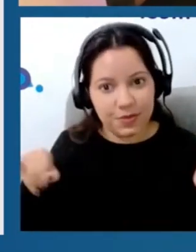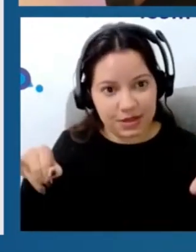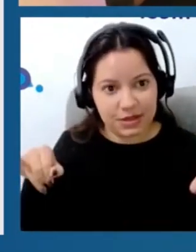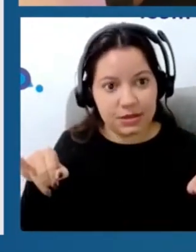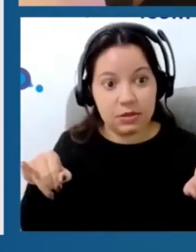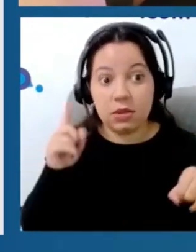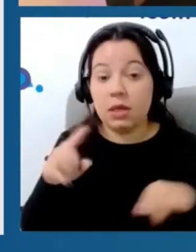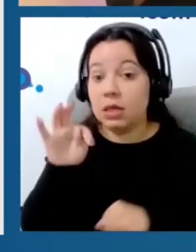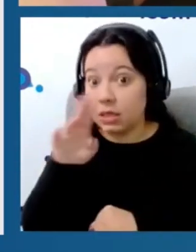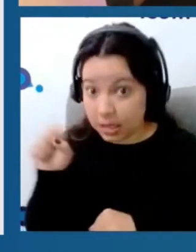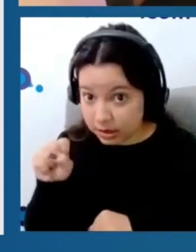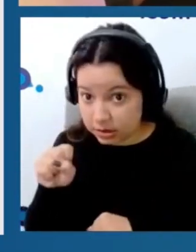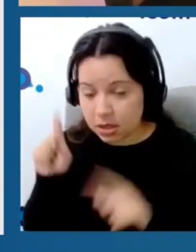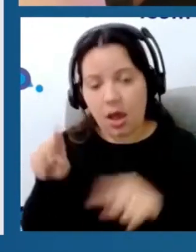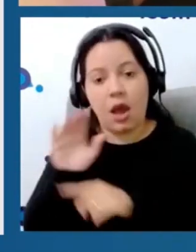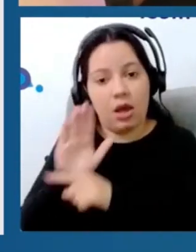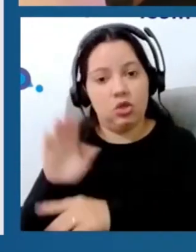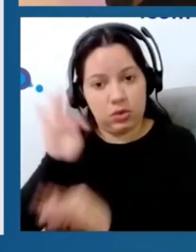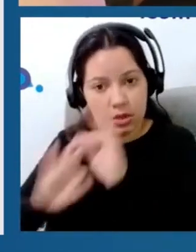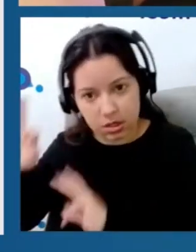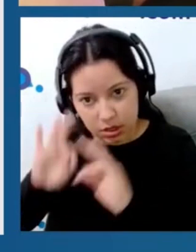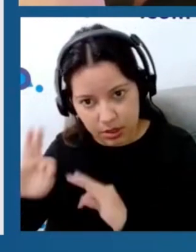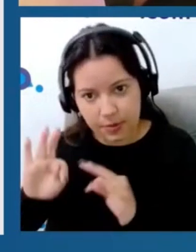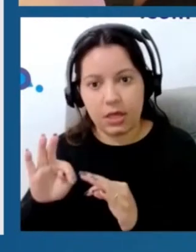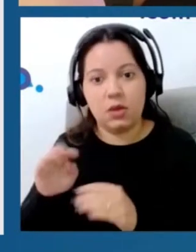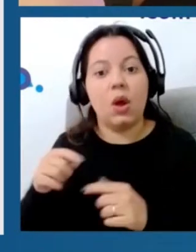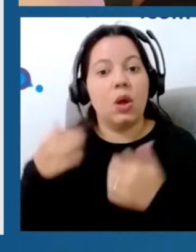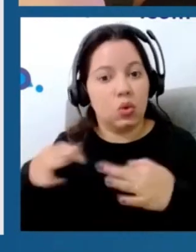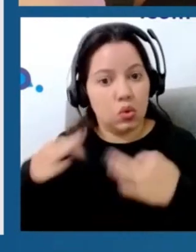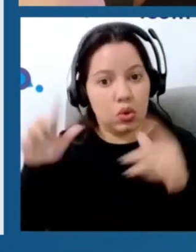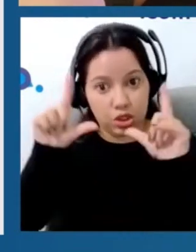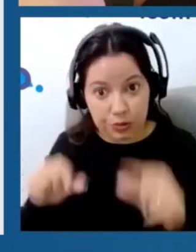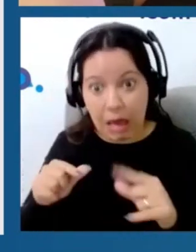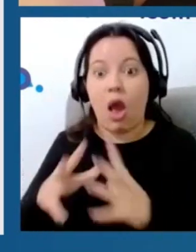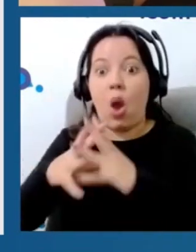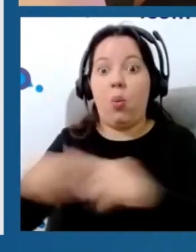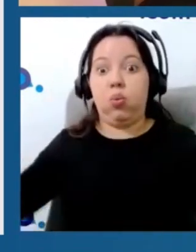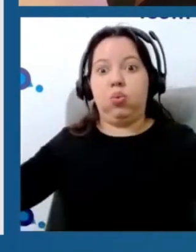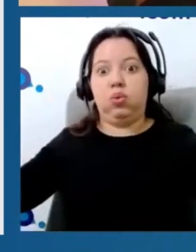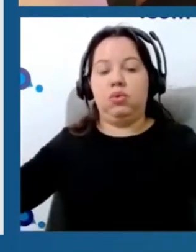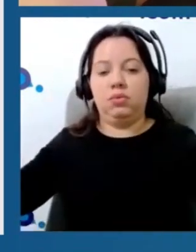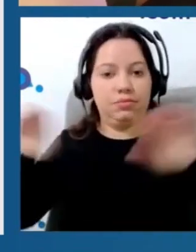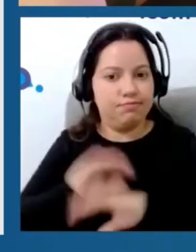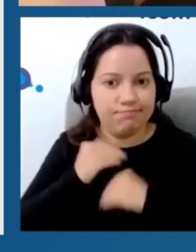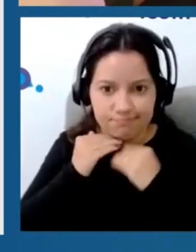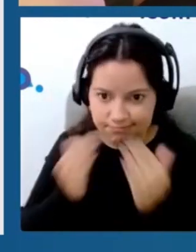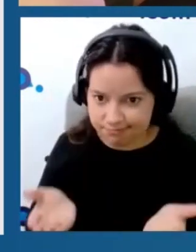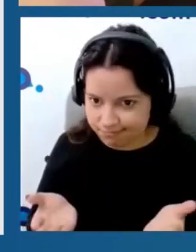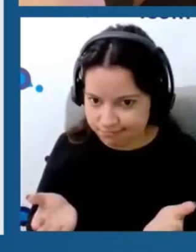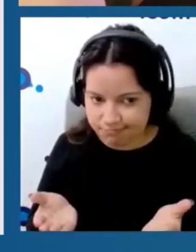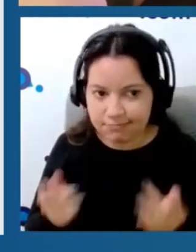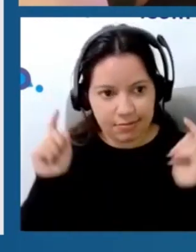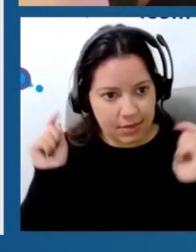a TENS tem sido uma opção terapêutica para o alívio da dor, ela não opera milagres, ela não cura ninguém sozinha, ela é passiva, o